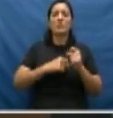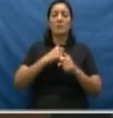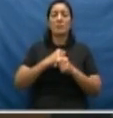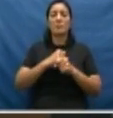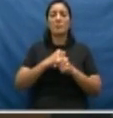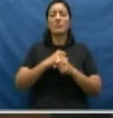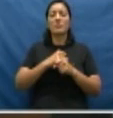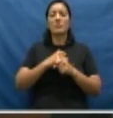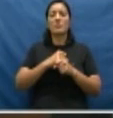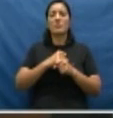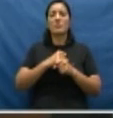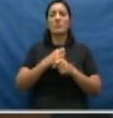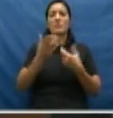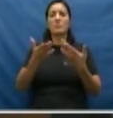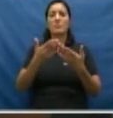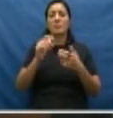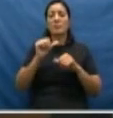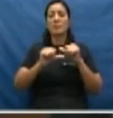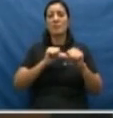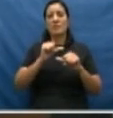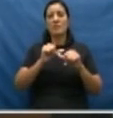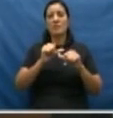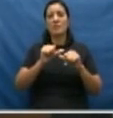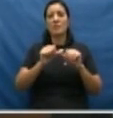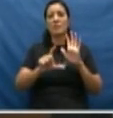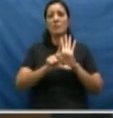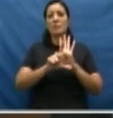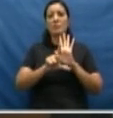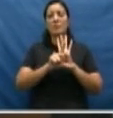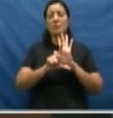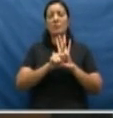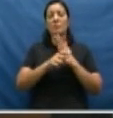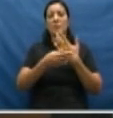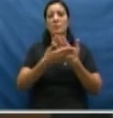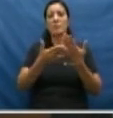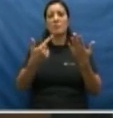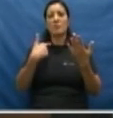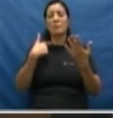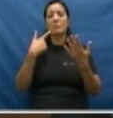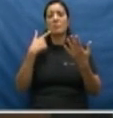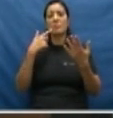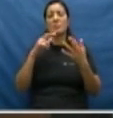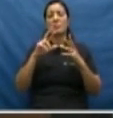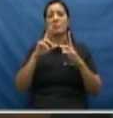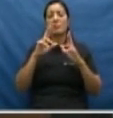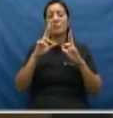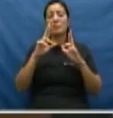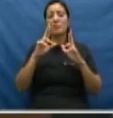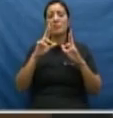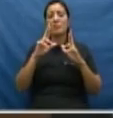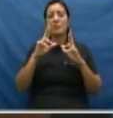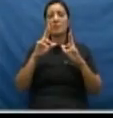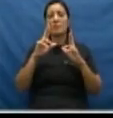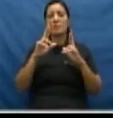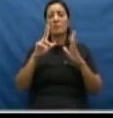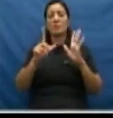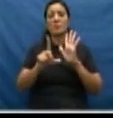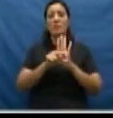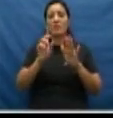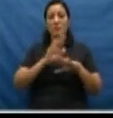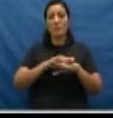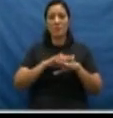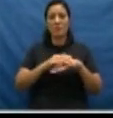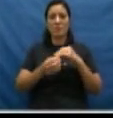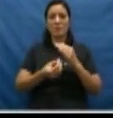agora a alteração do Código Penal, que fez valer, inclusive, é uma lei de minha